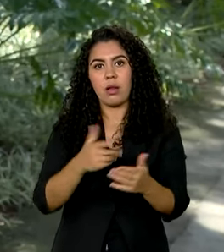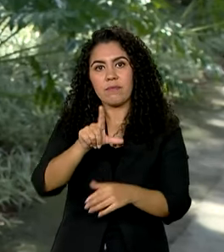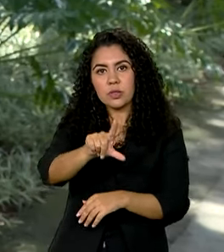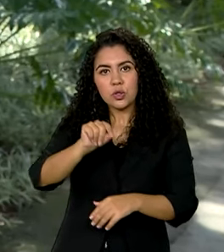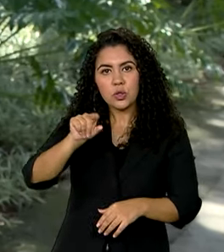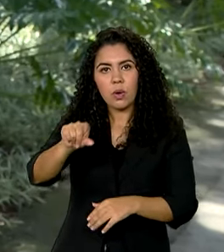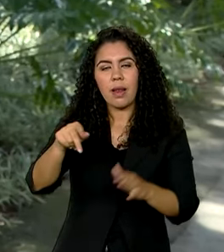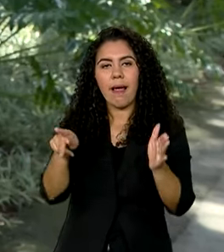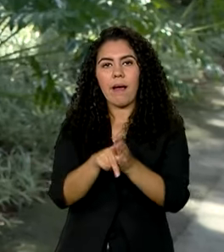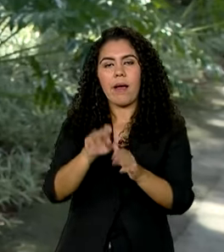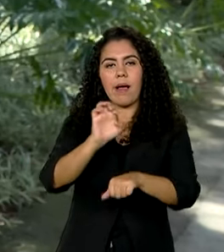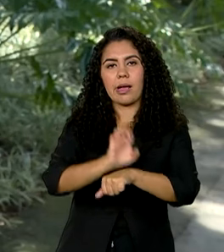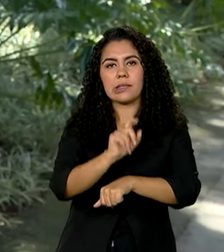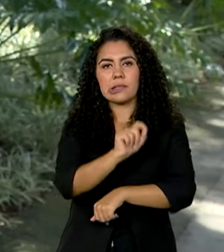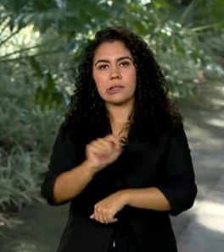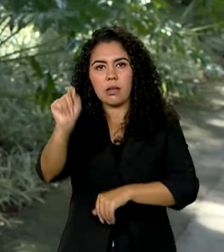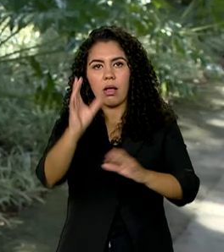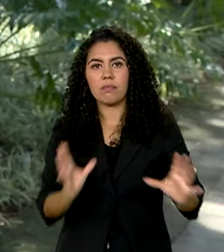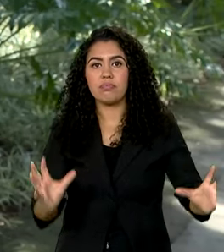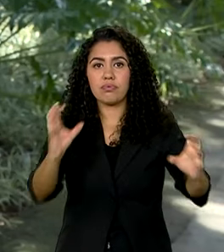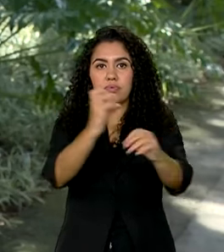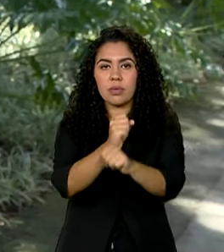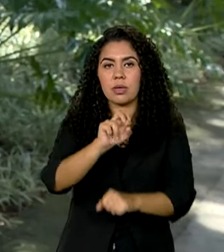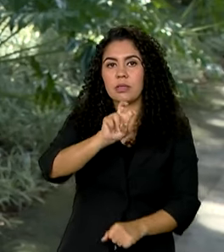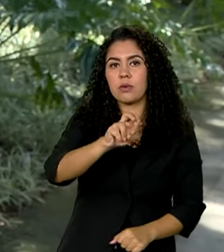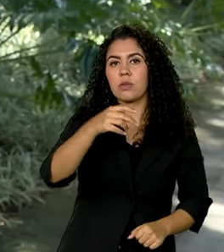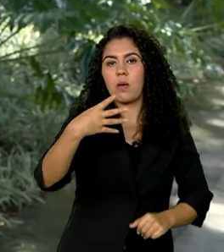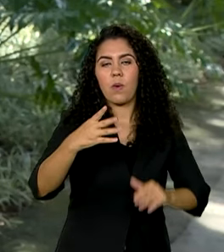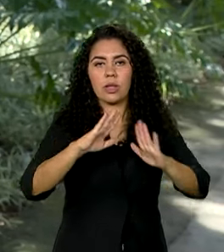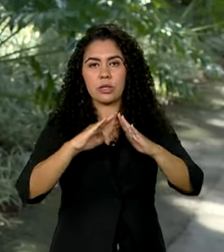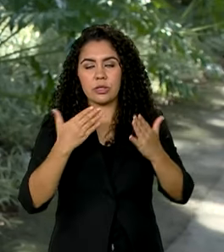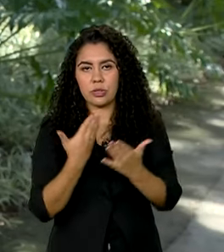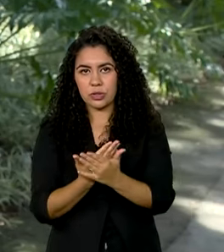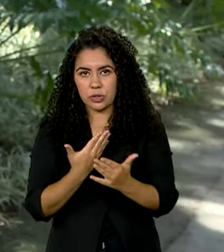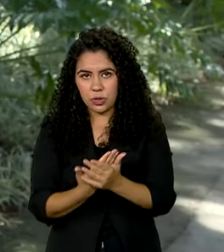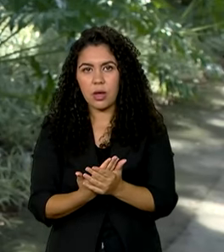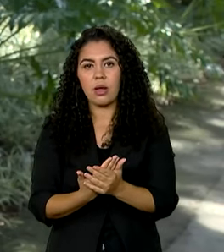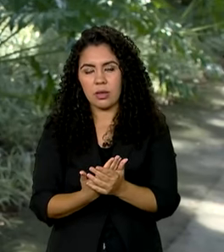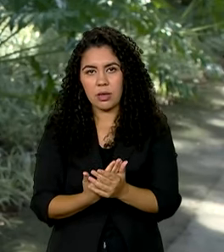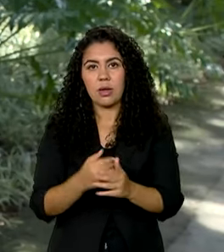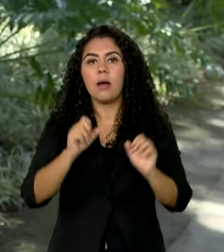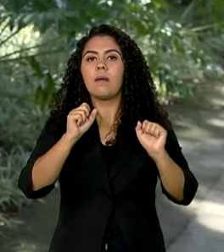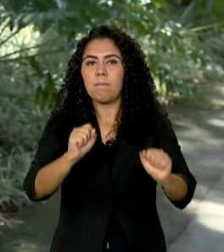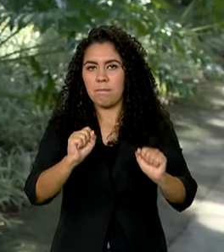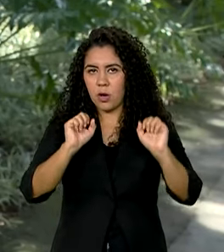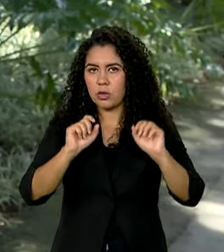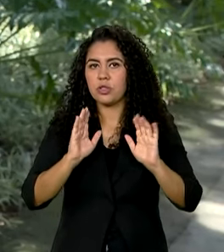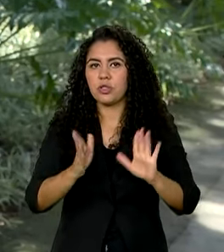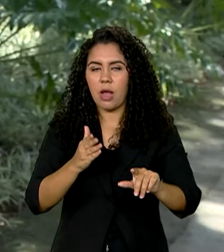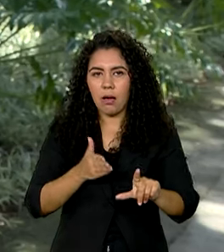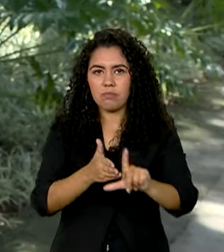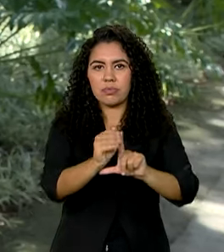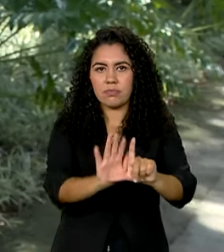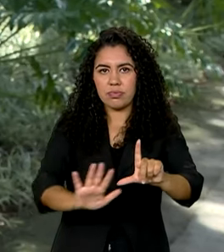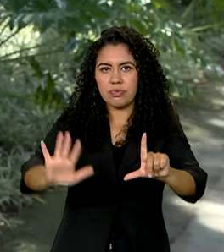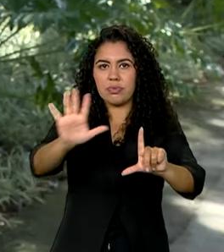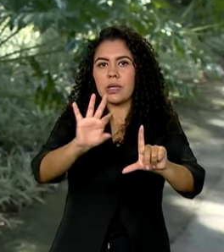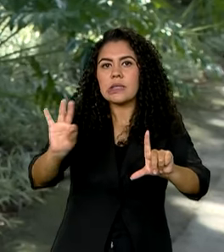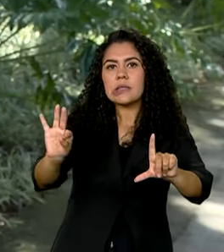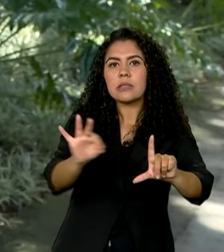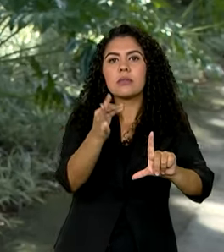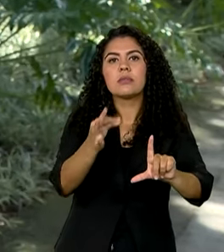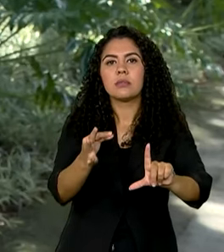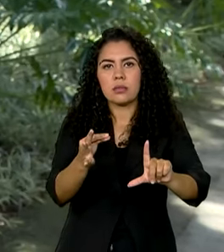totalizando 54 escolas. As inscrições das escolas já podem ser feitas por meio do